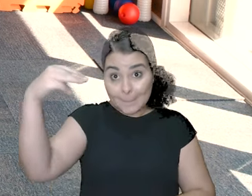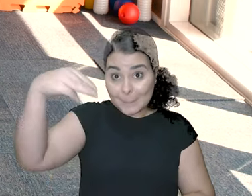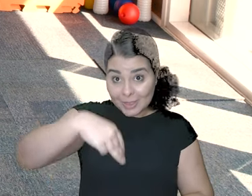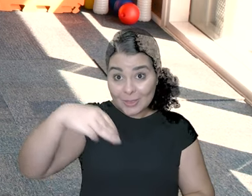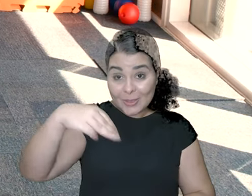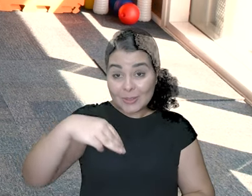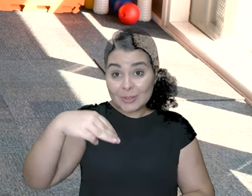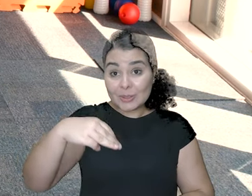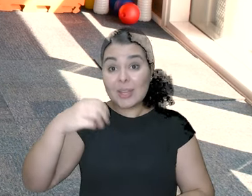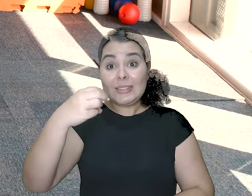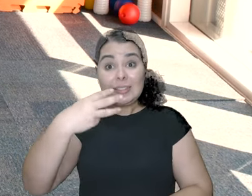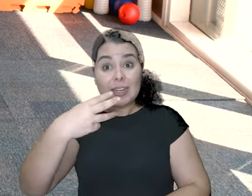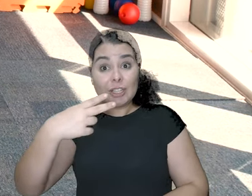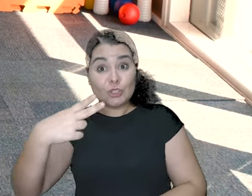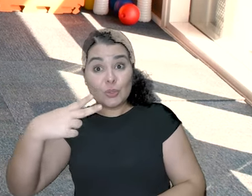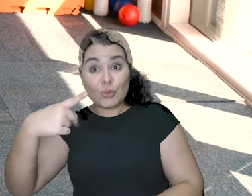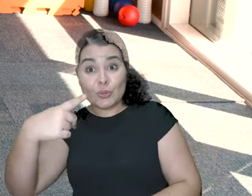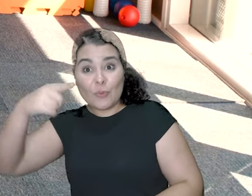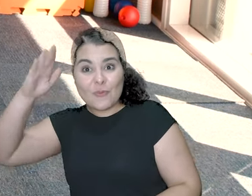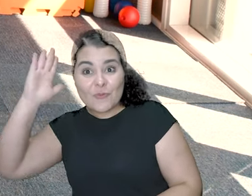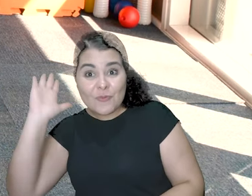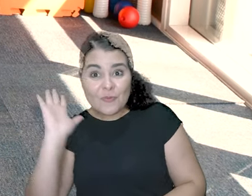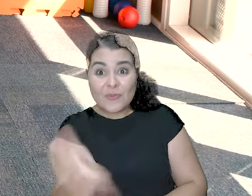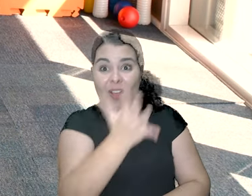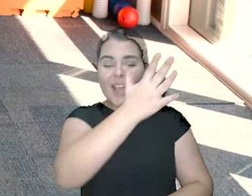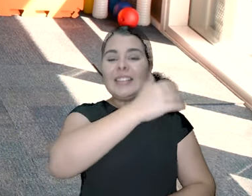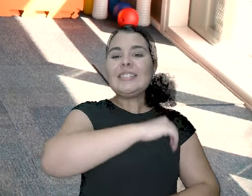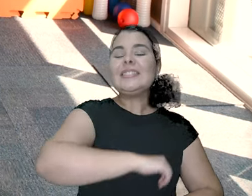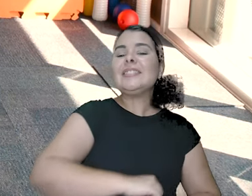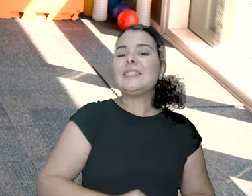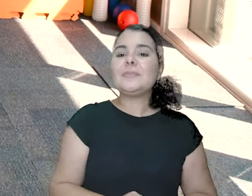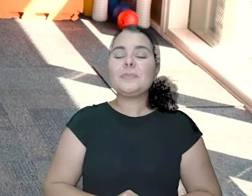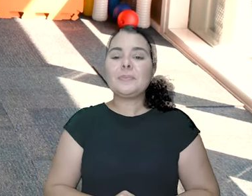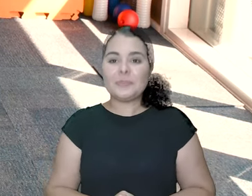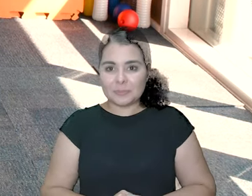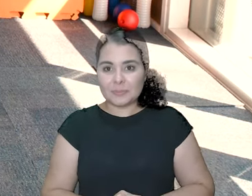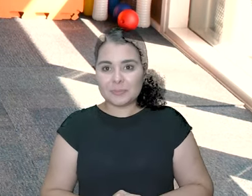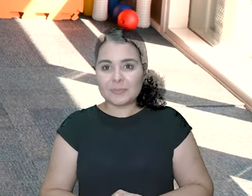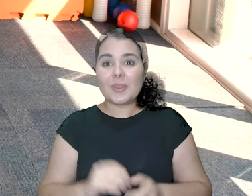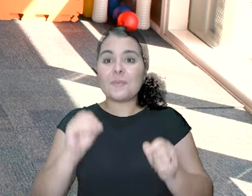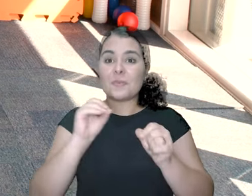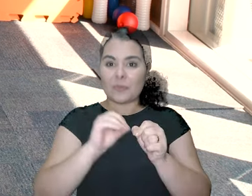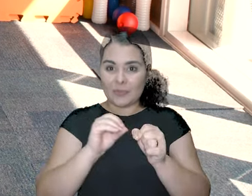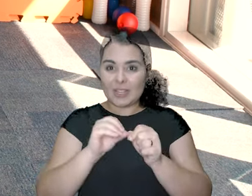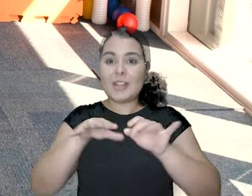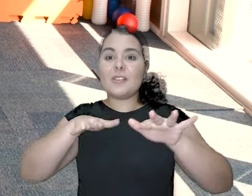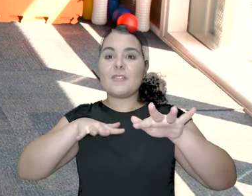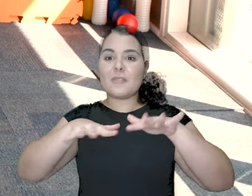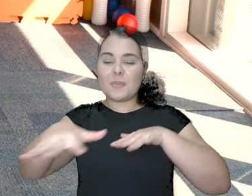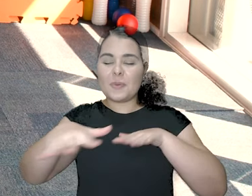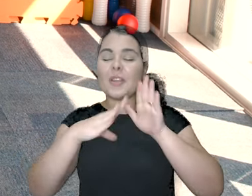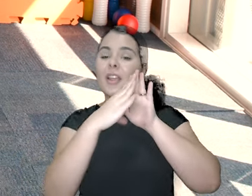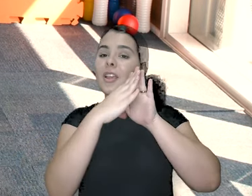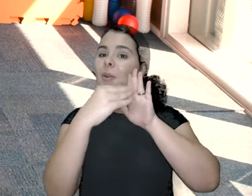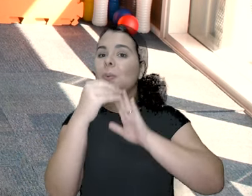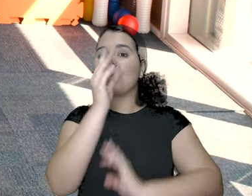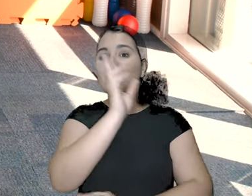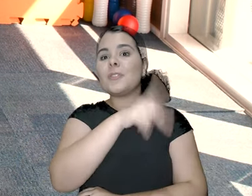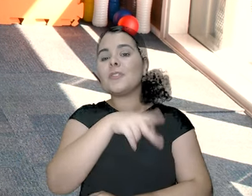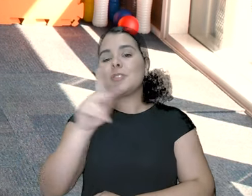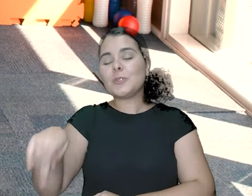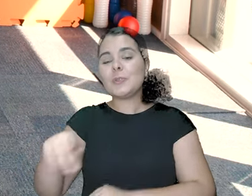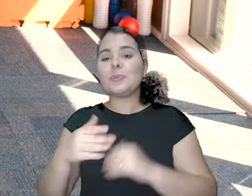Preparou? Um minutinho, hein? É. Três, Dois, é. Um. Bora! Subiu. Desceu.